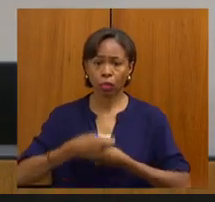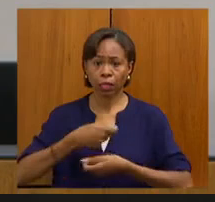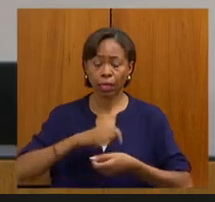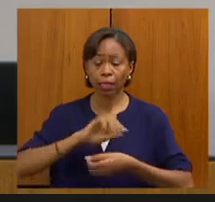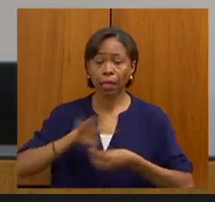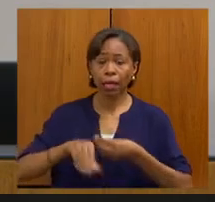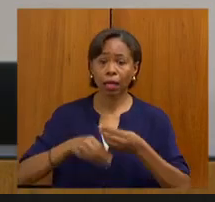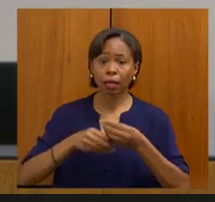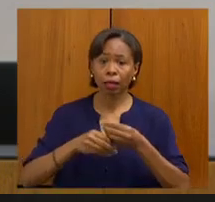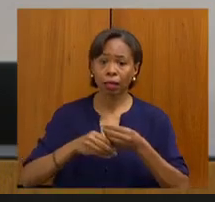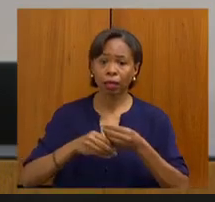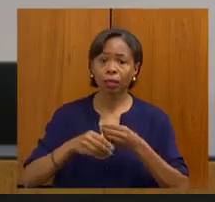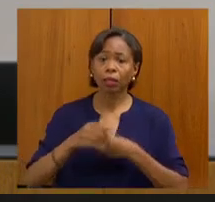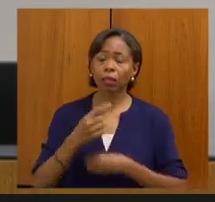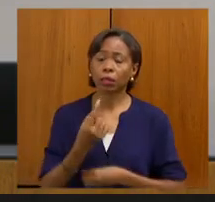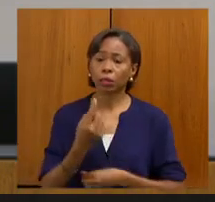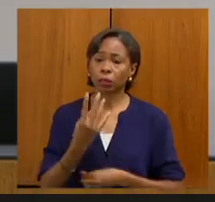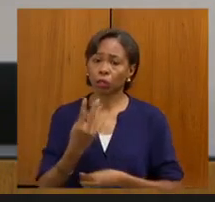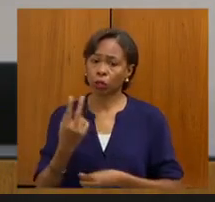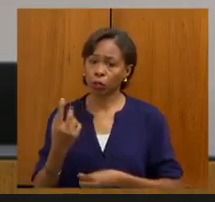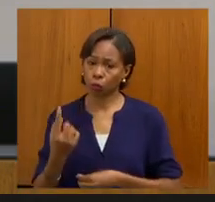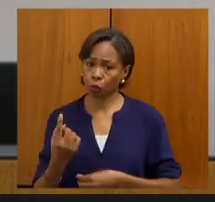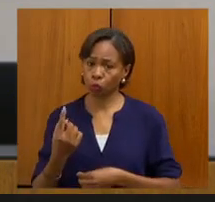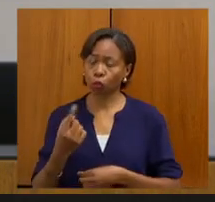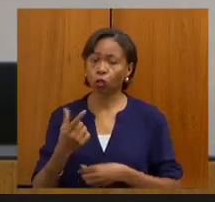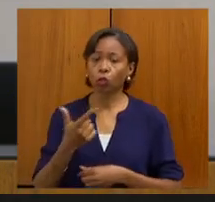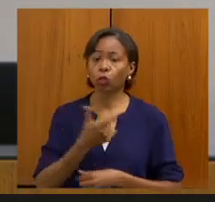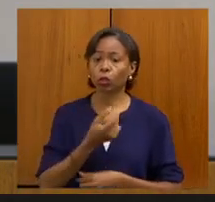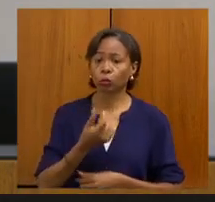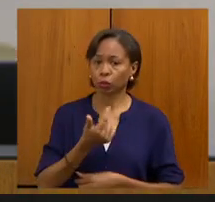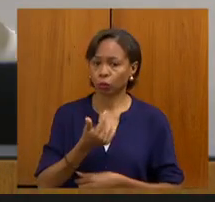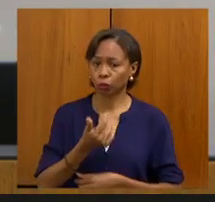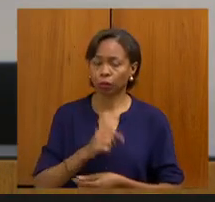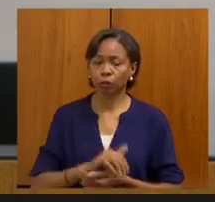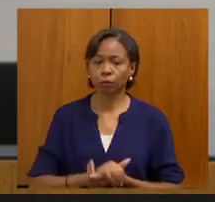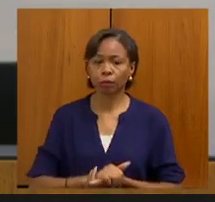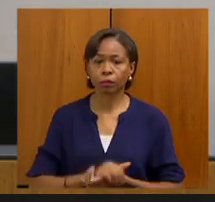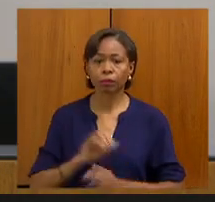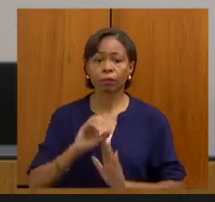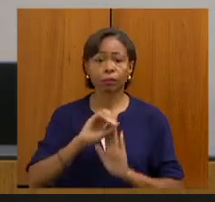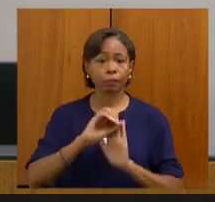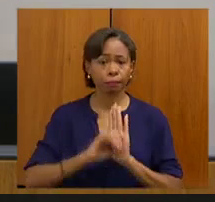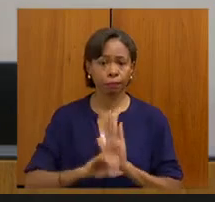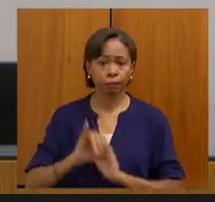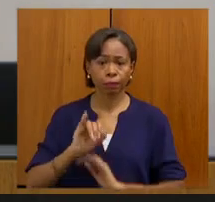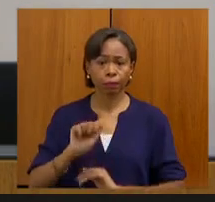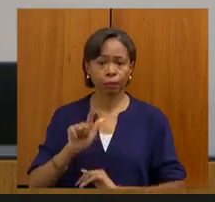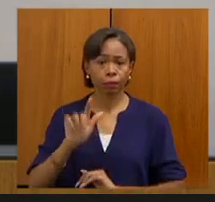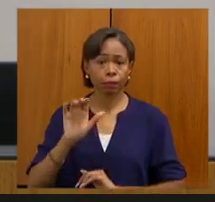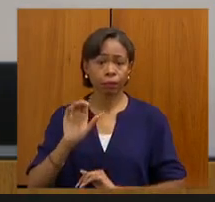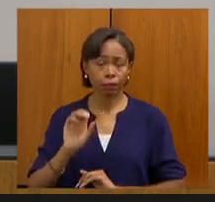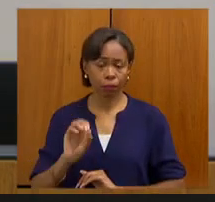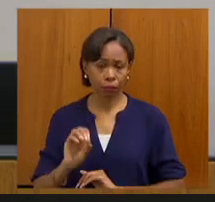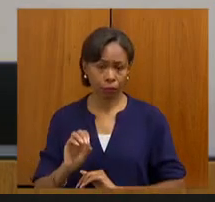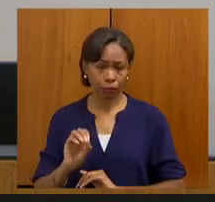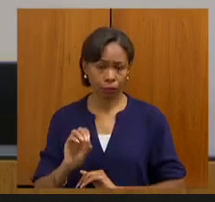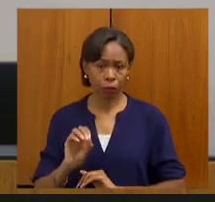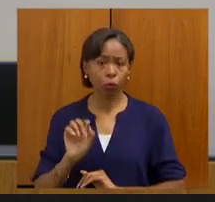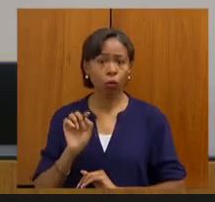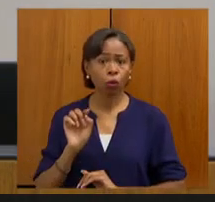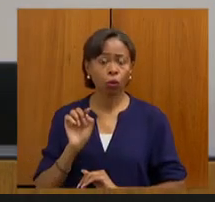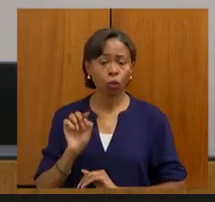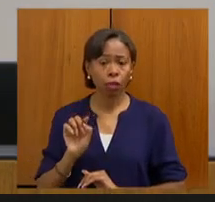Complementar nº 141, de 2012. Ofício do senhor Iago Condé Ubaldo de Carvalho,